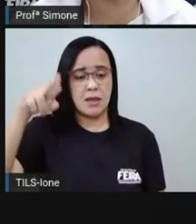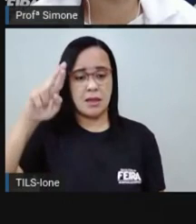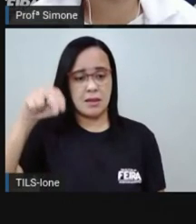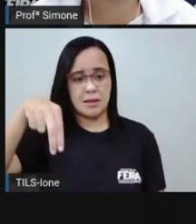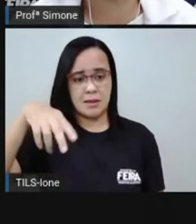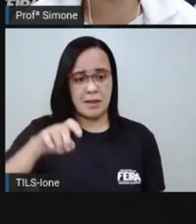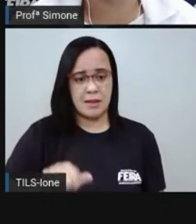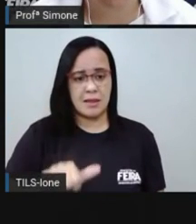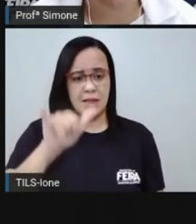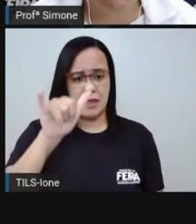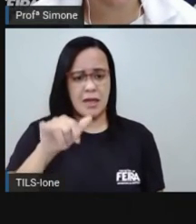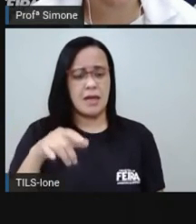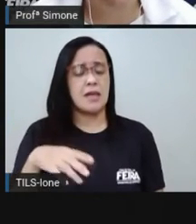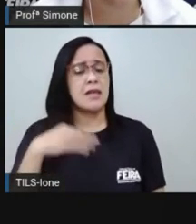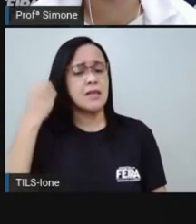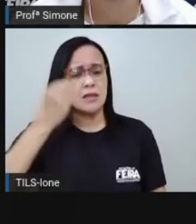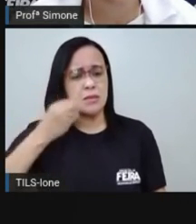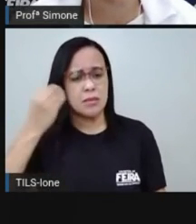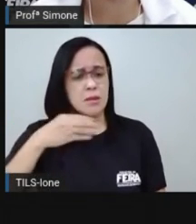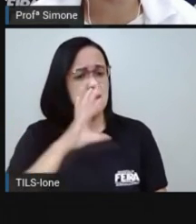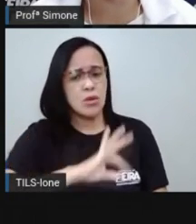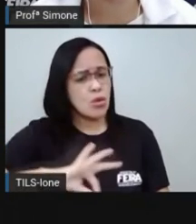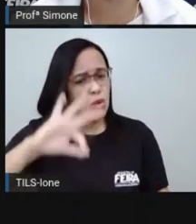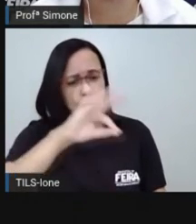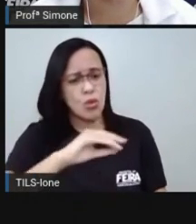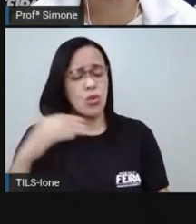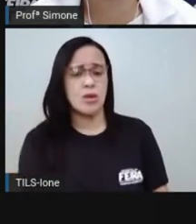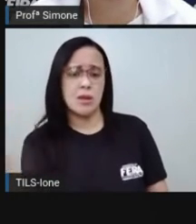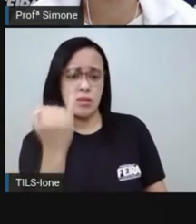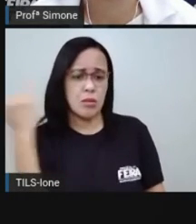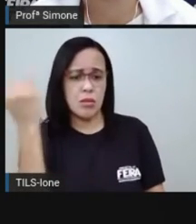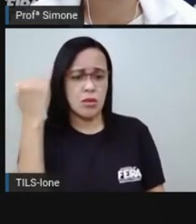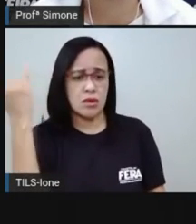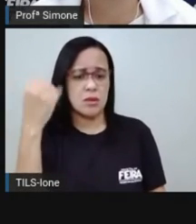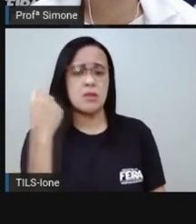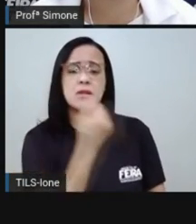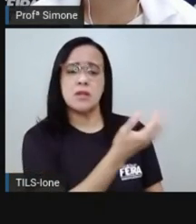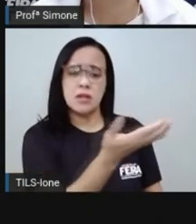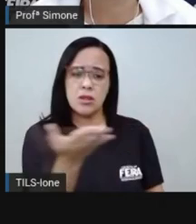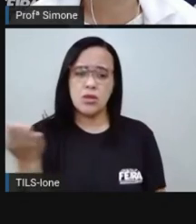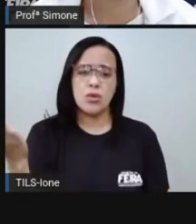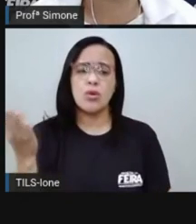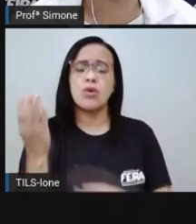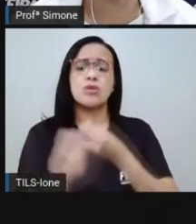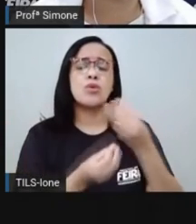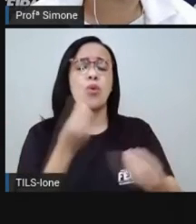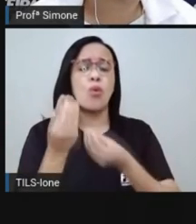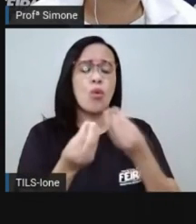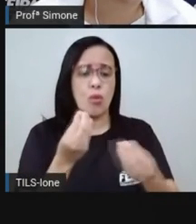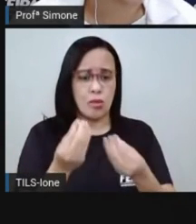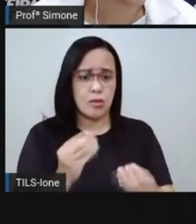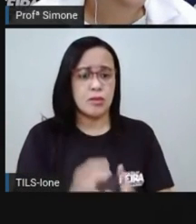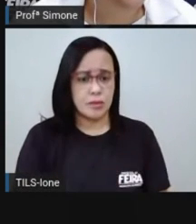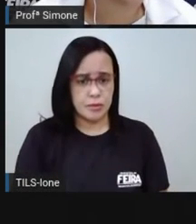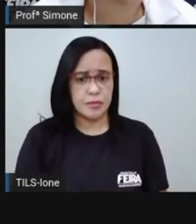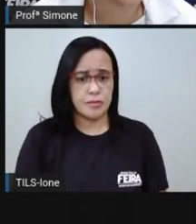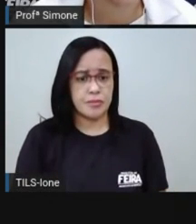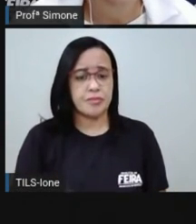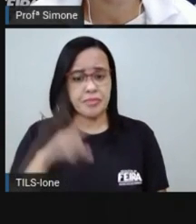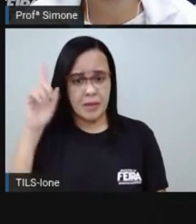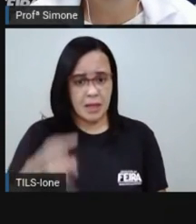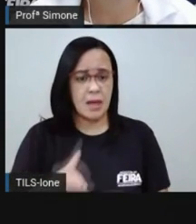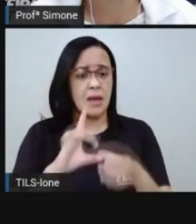experiências são importantes para que nós brasileiros possamos consolidar a nossa democracia